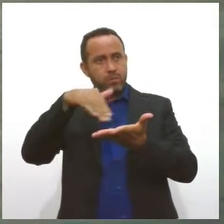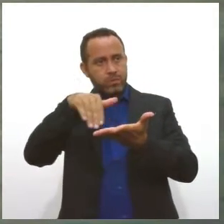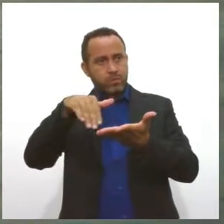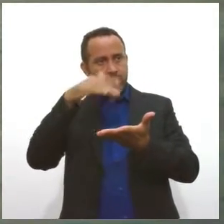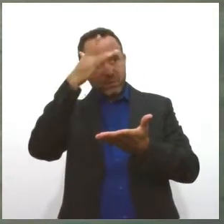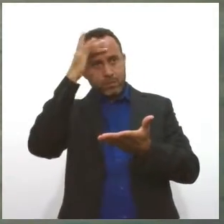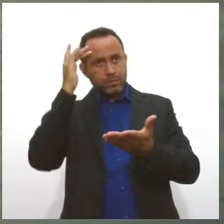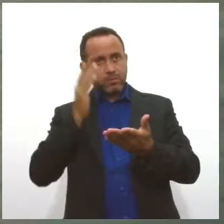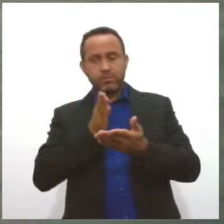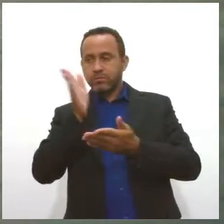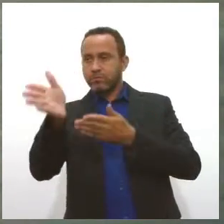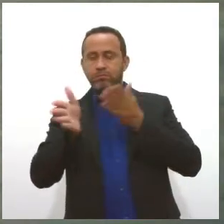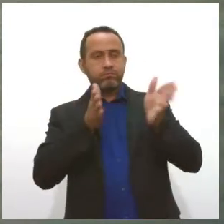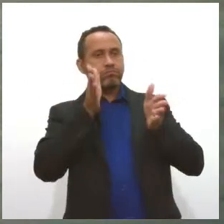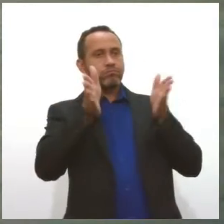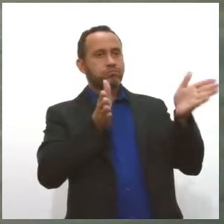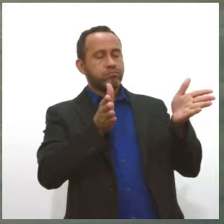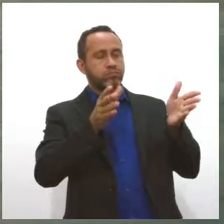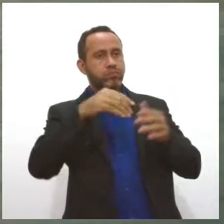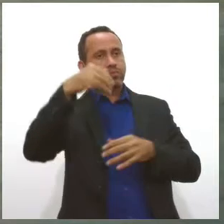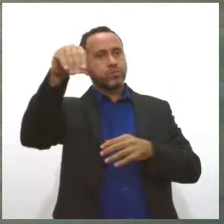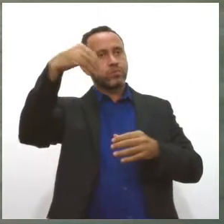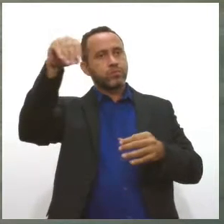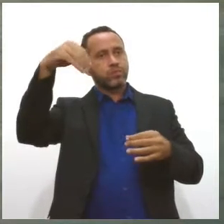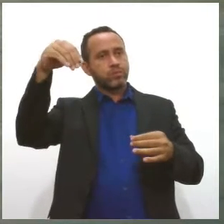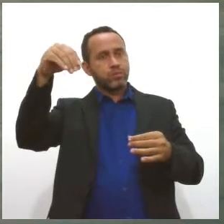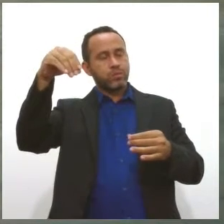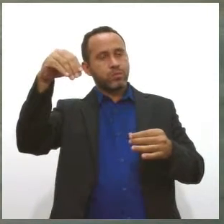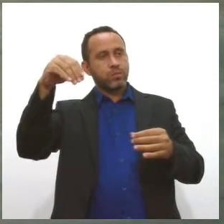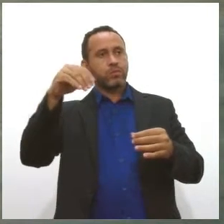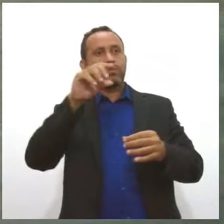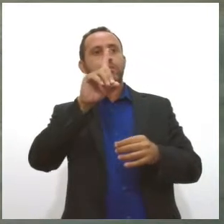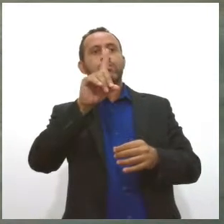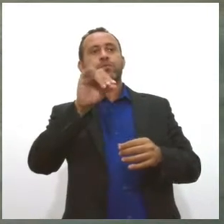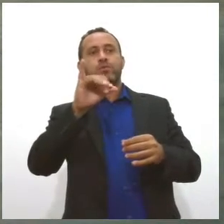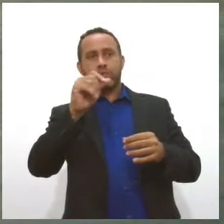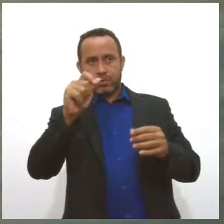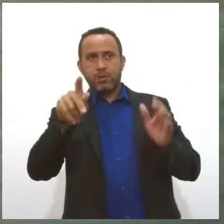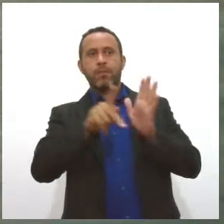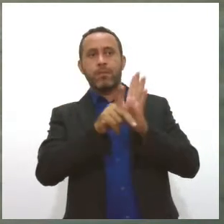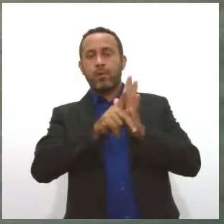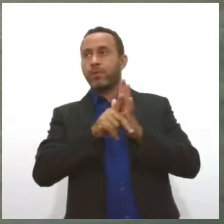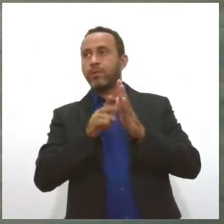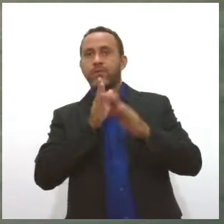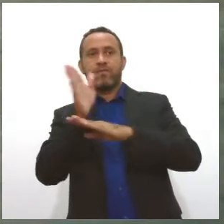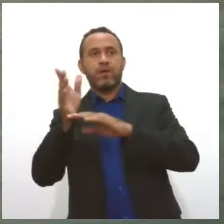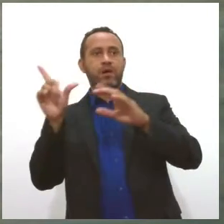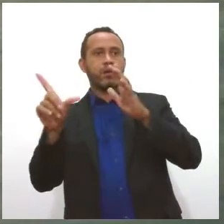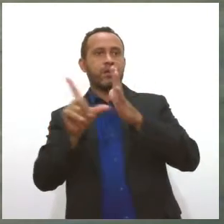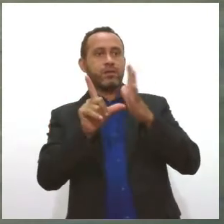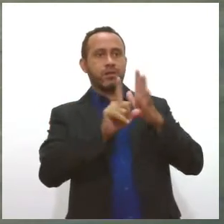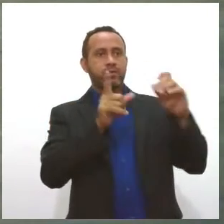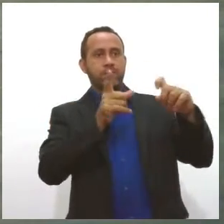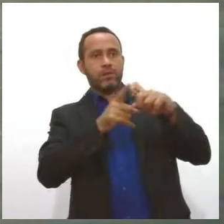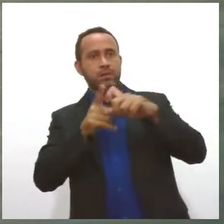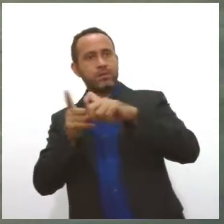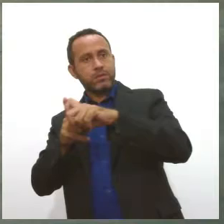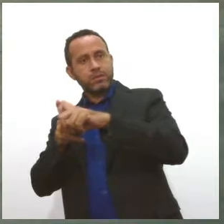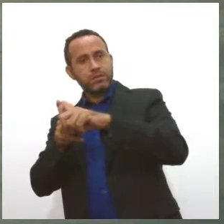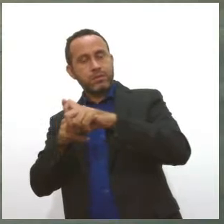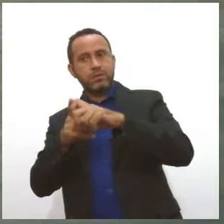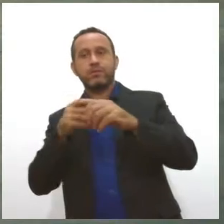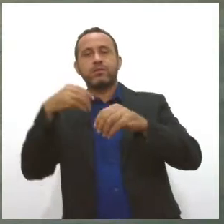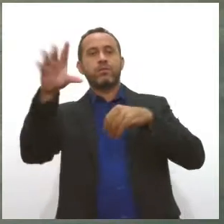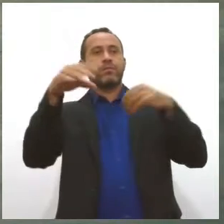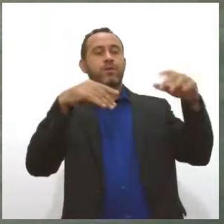depositando os lenços, e esses lenços aí, num dia previsto, que ainda vai ocorrer, o deputado está aguardando, assim, o fim das